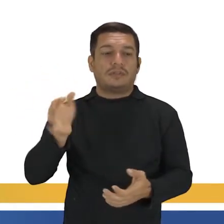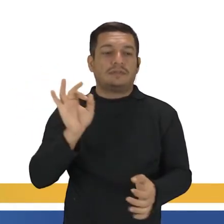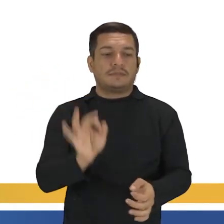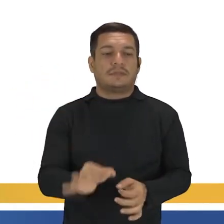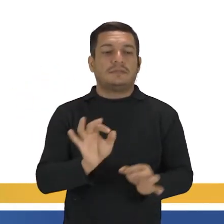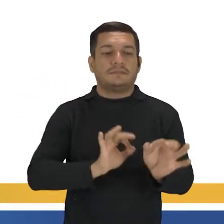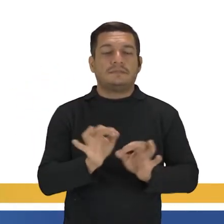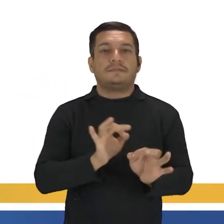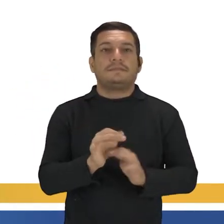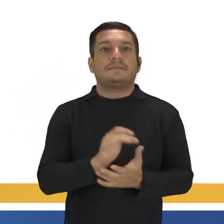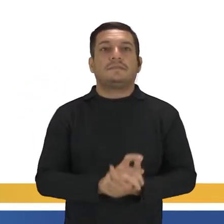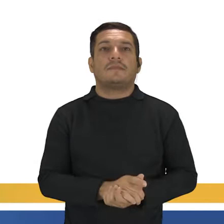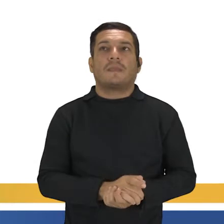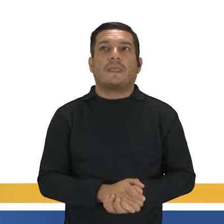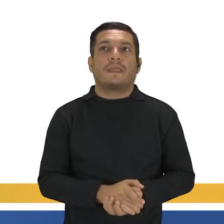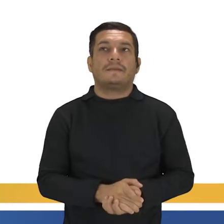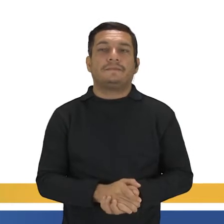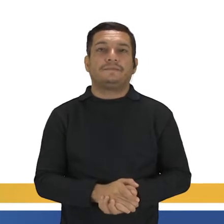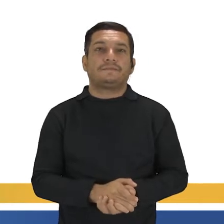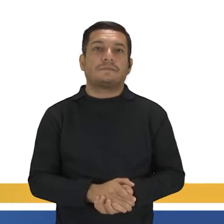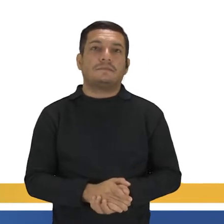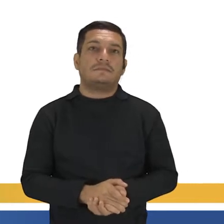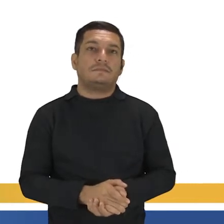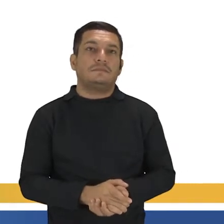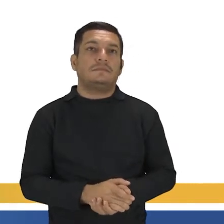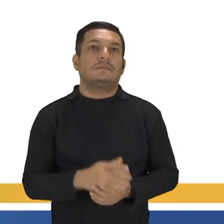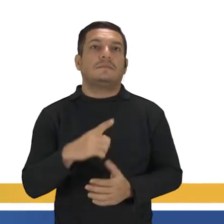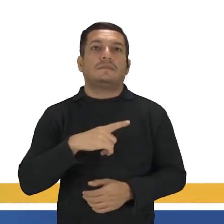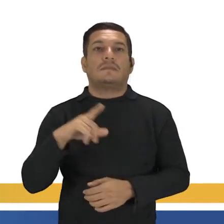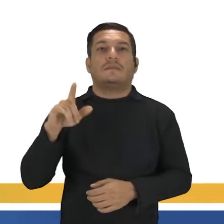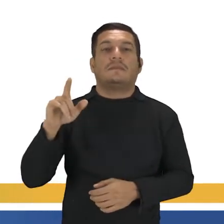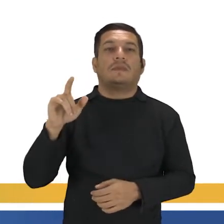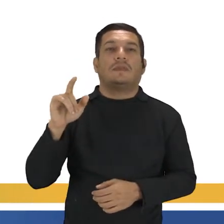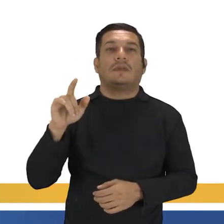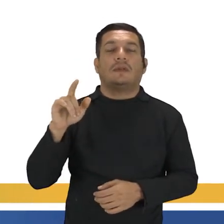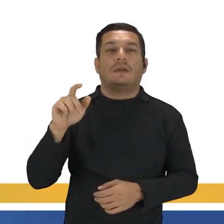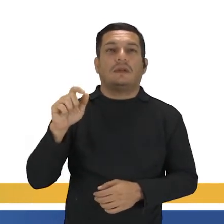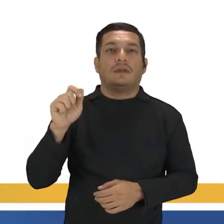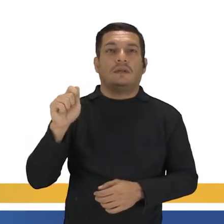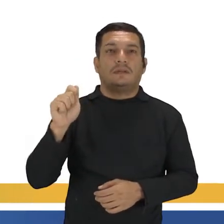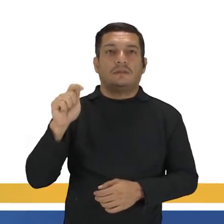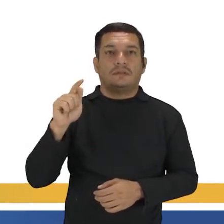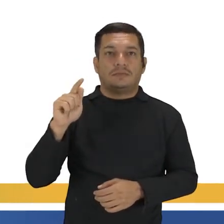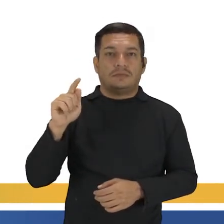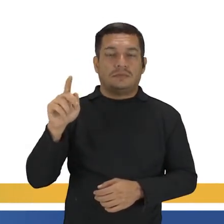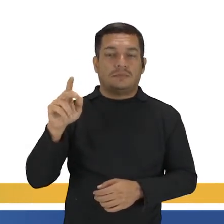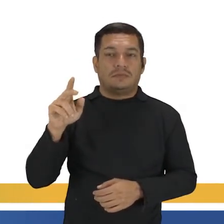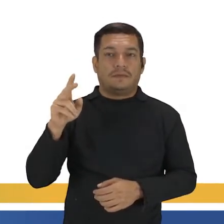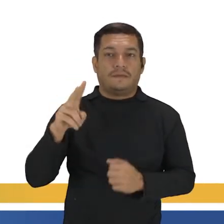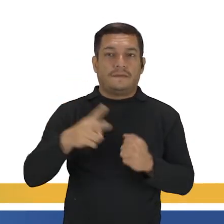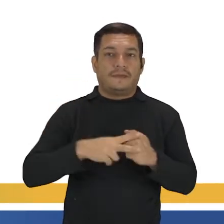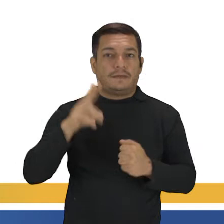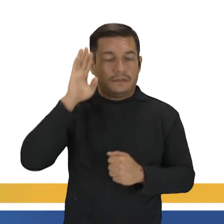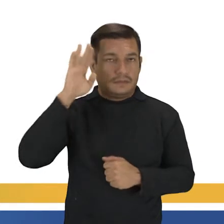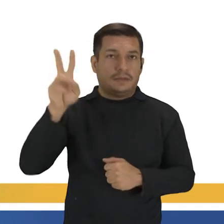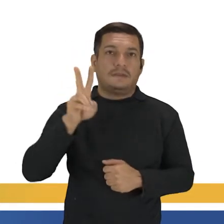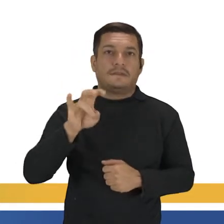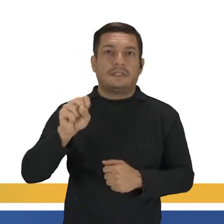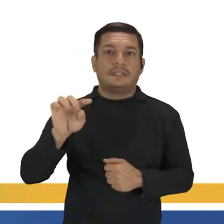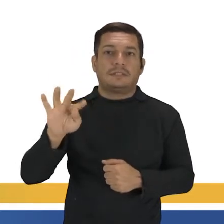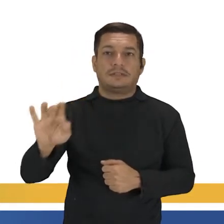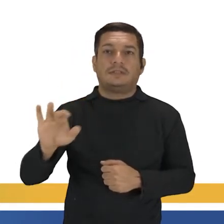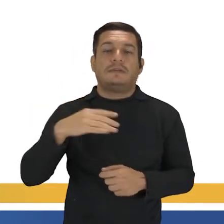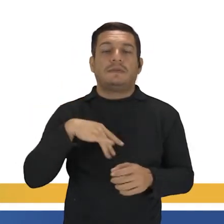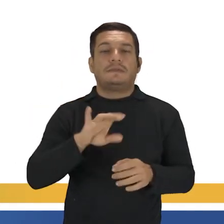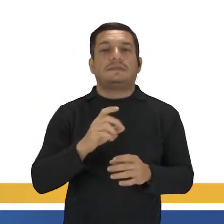Olha mais um exemplo. Ah, tá. Ali tá reforçando, ó. To be, going to, e o verbo principal, visit. Só pra